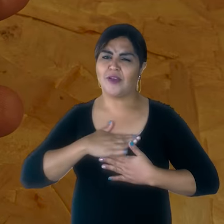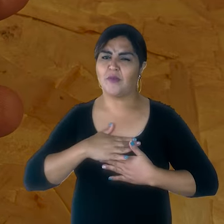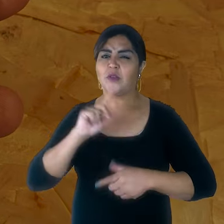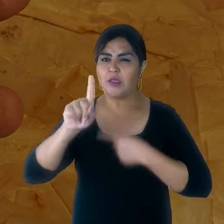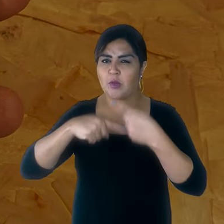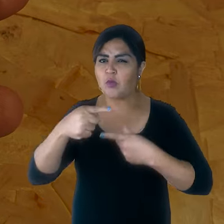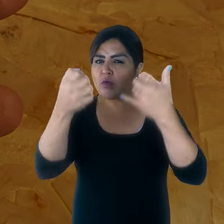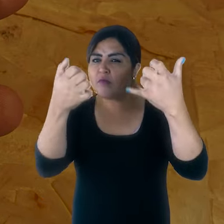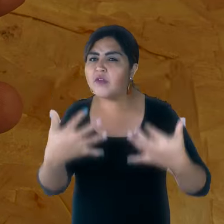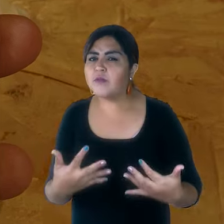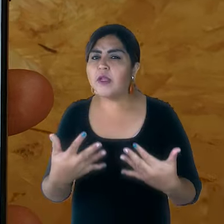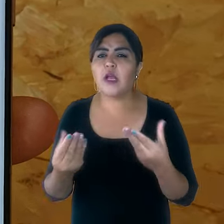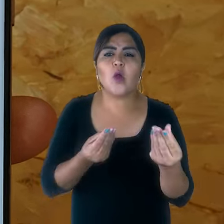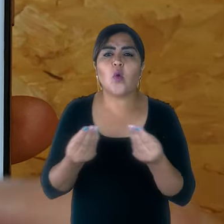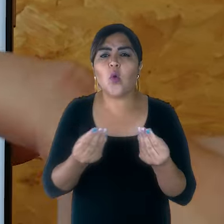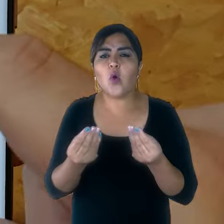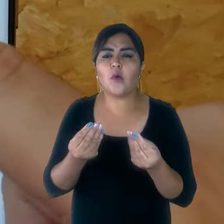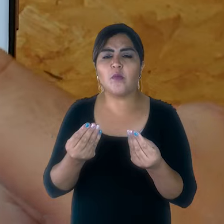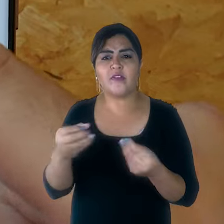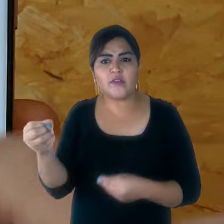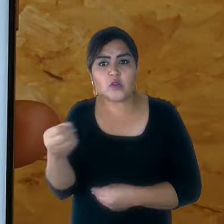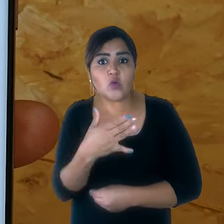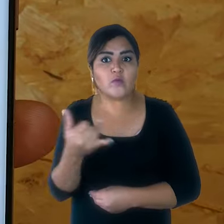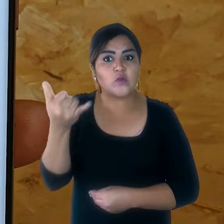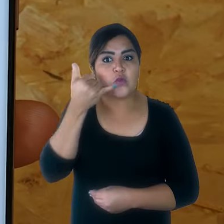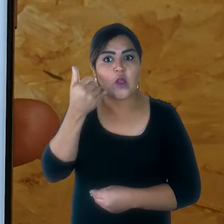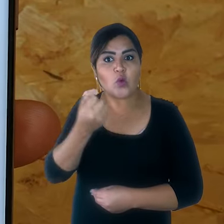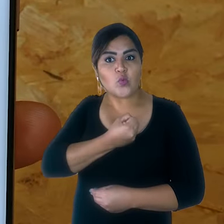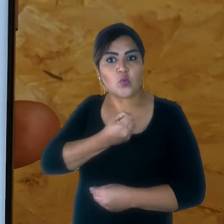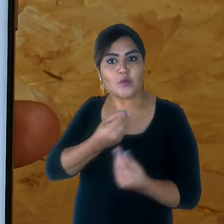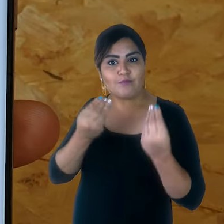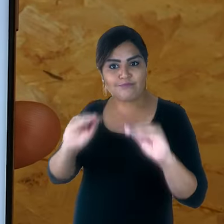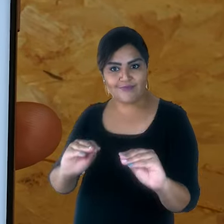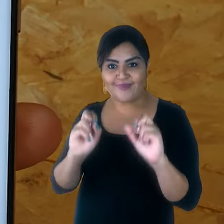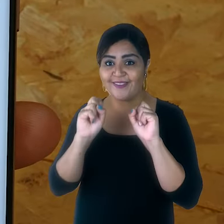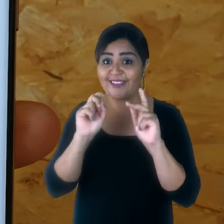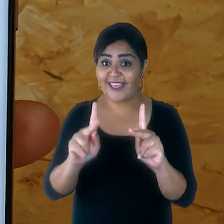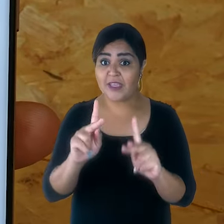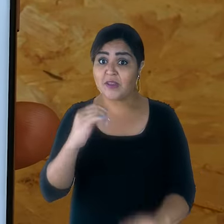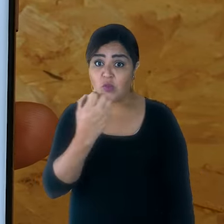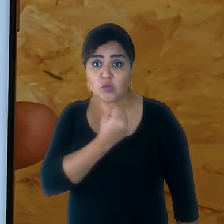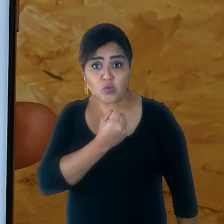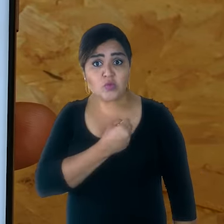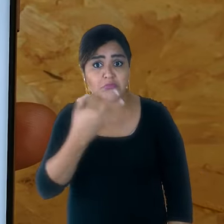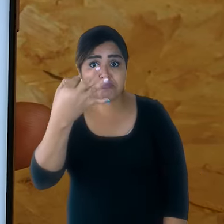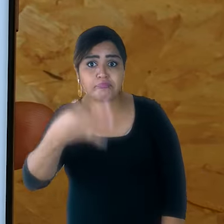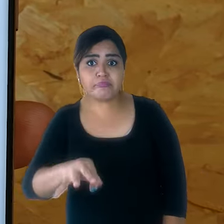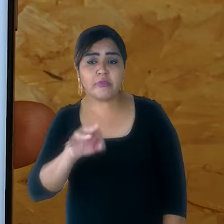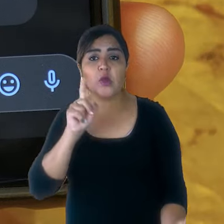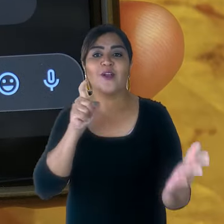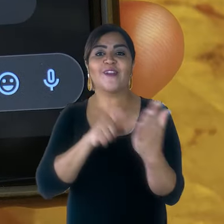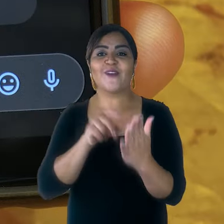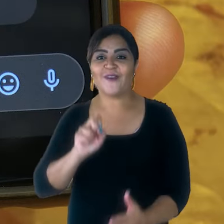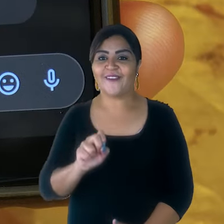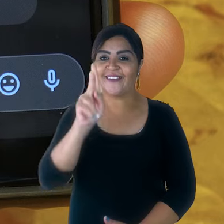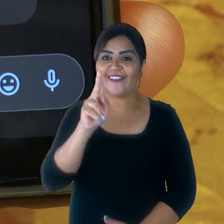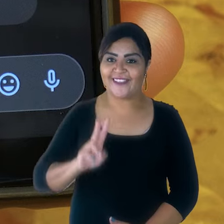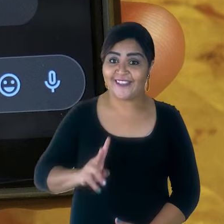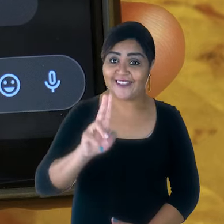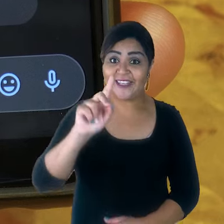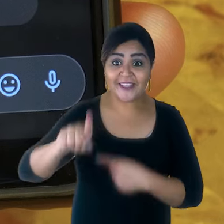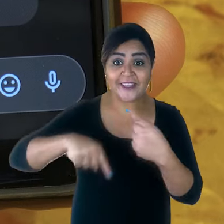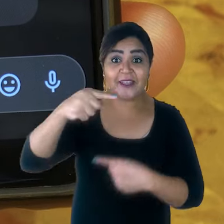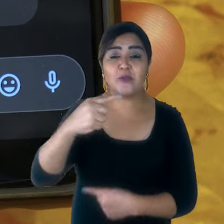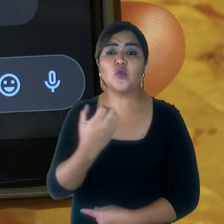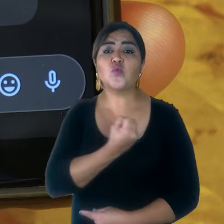Continuar. Nessa próxima tela, digite o código que foi enviado por SMS para o seu celular. Esse código fica